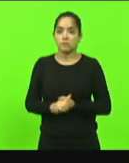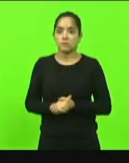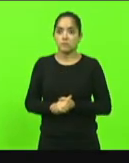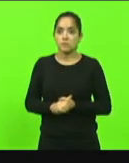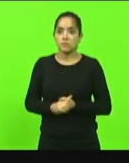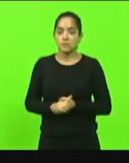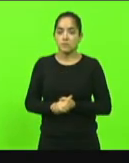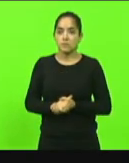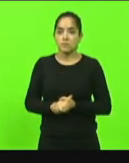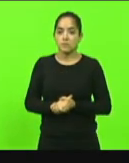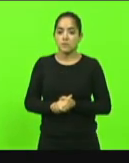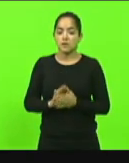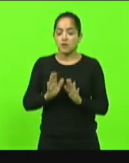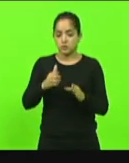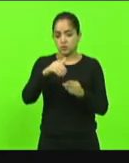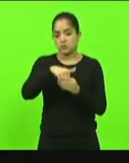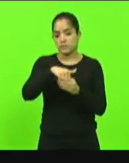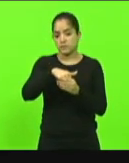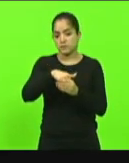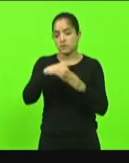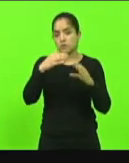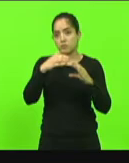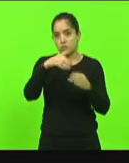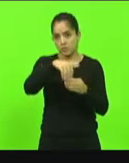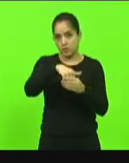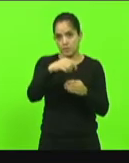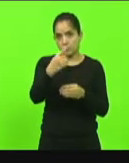Diz que já está em votação, mas eu encaminho o voto 1.